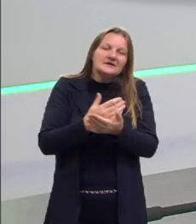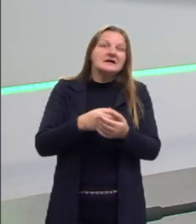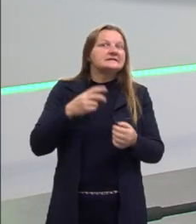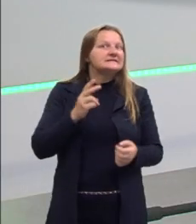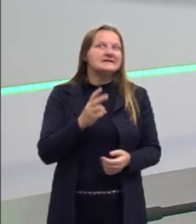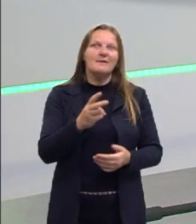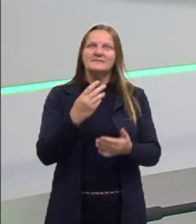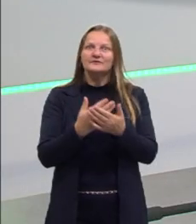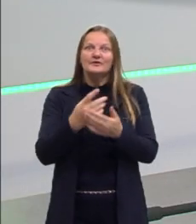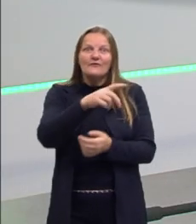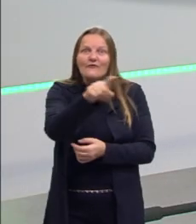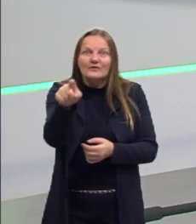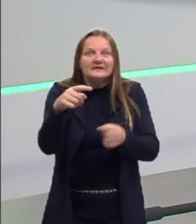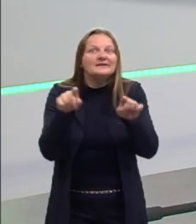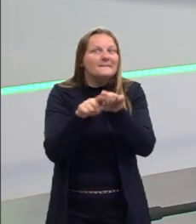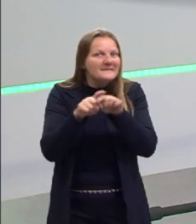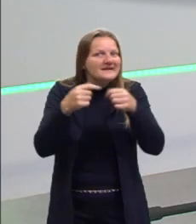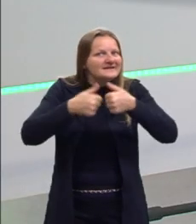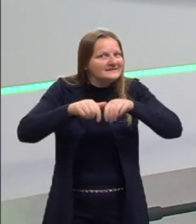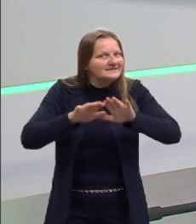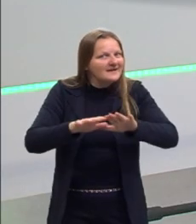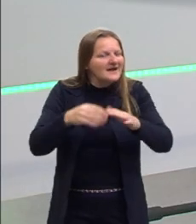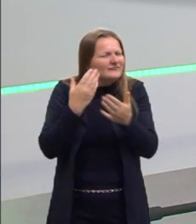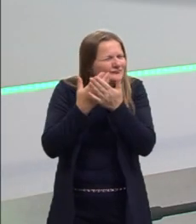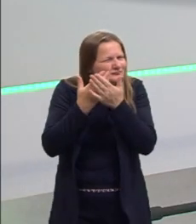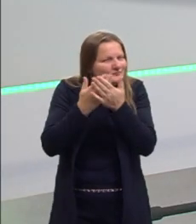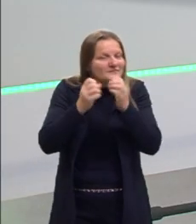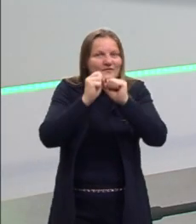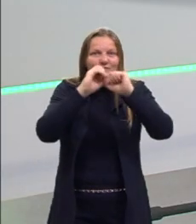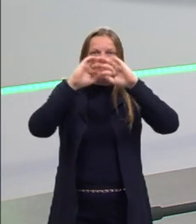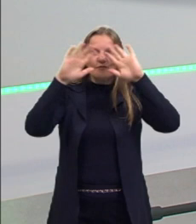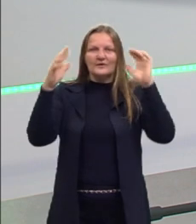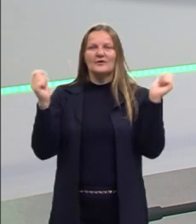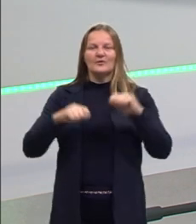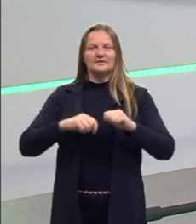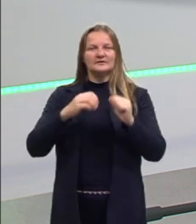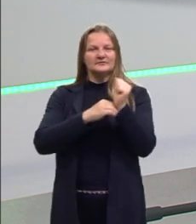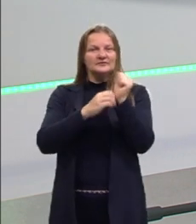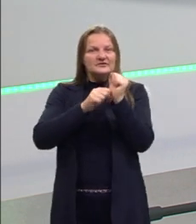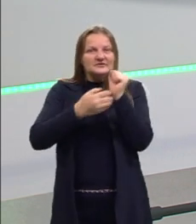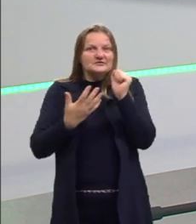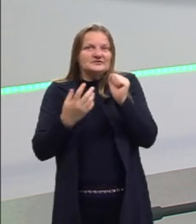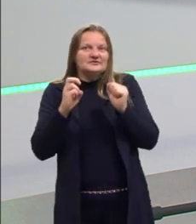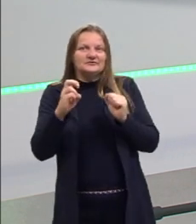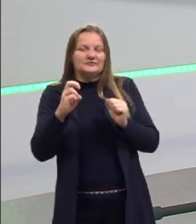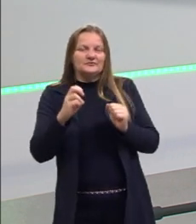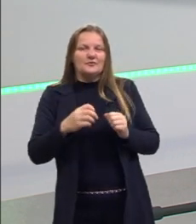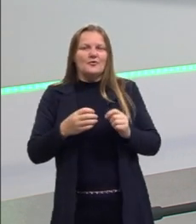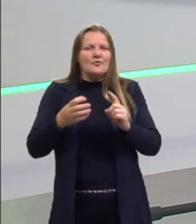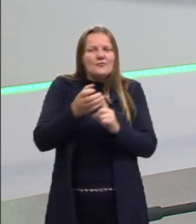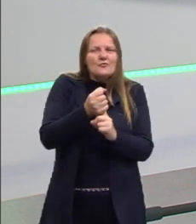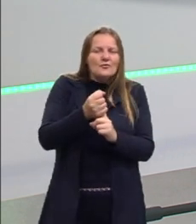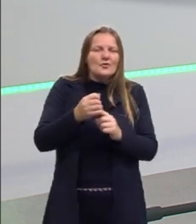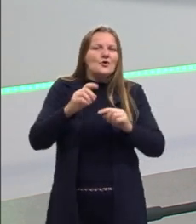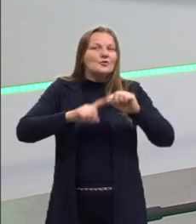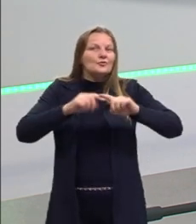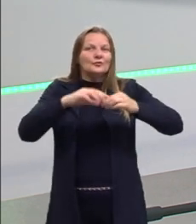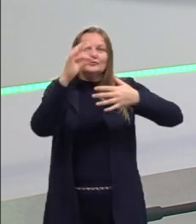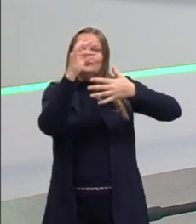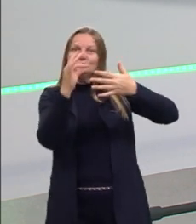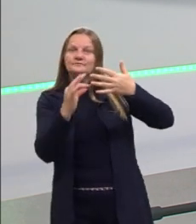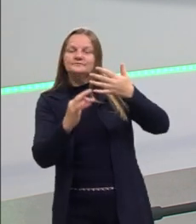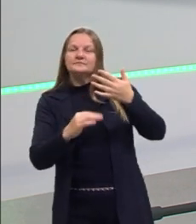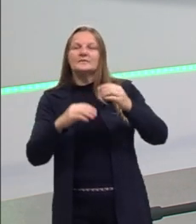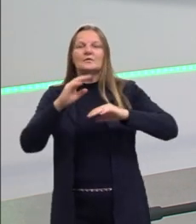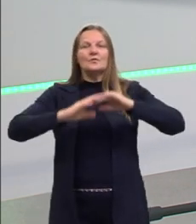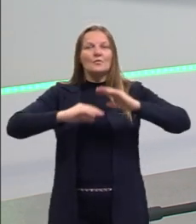estar neste momento para revelar os segredos da competência 5, para dominar os elementos da boa construção de